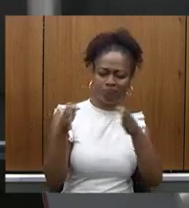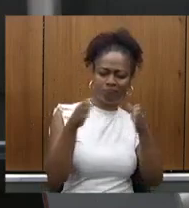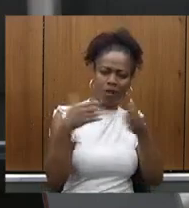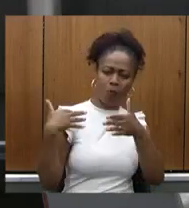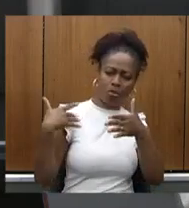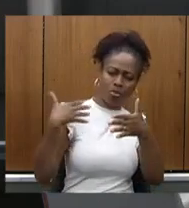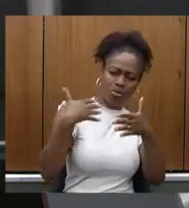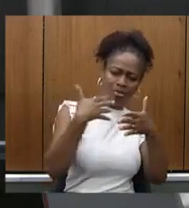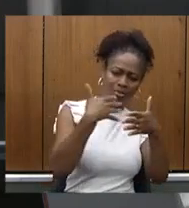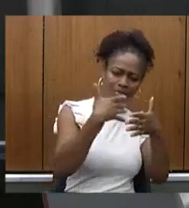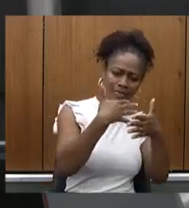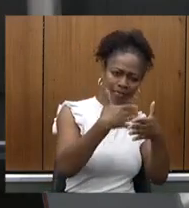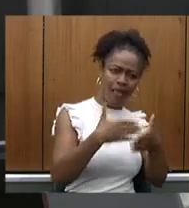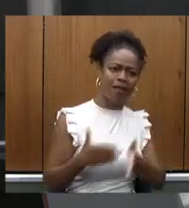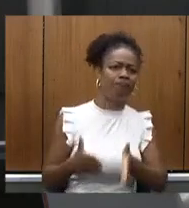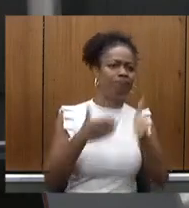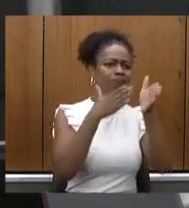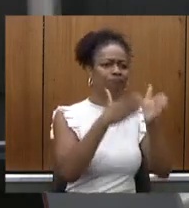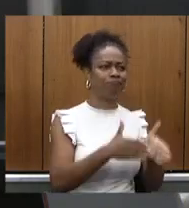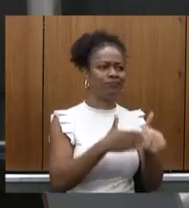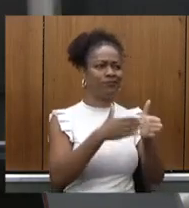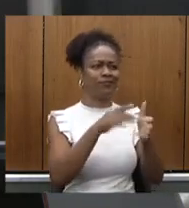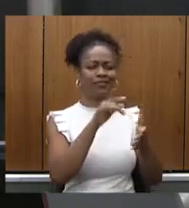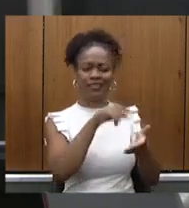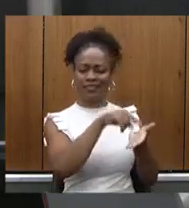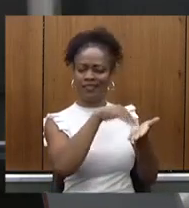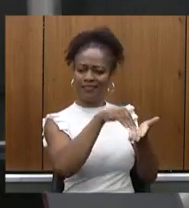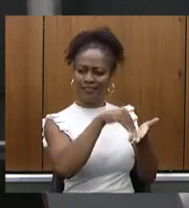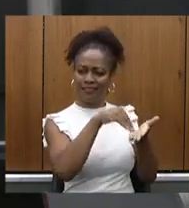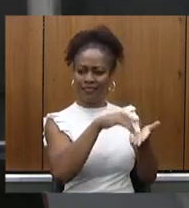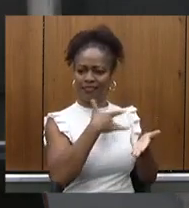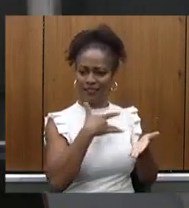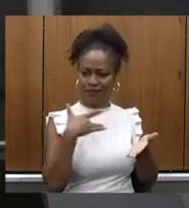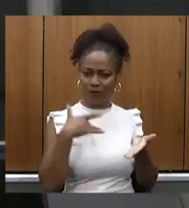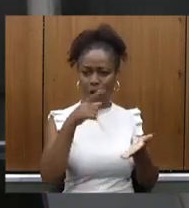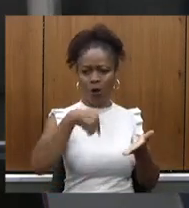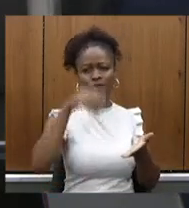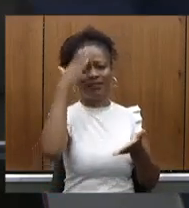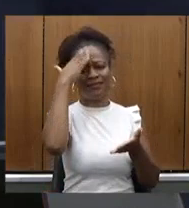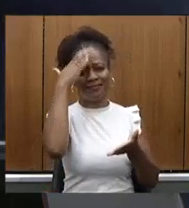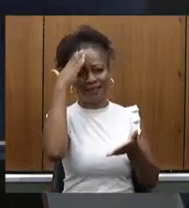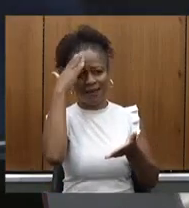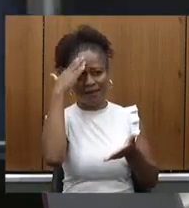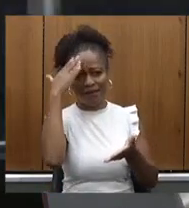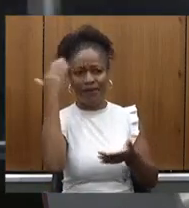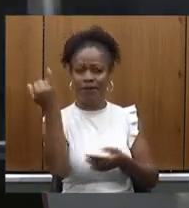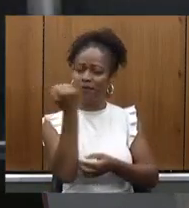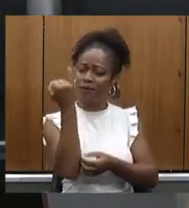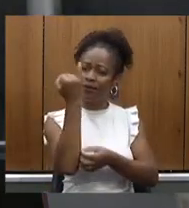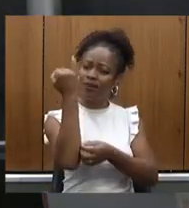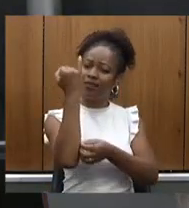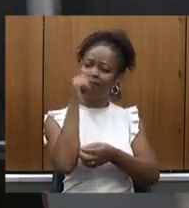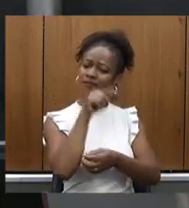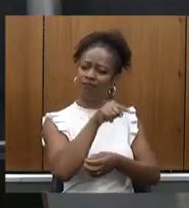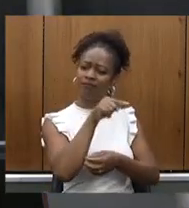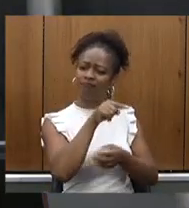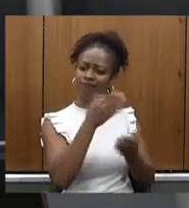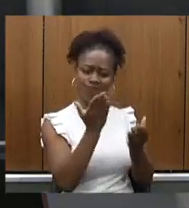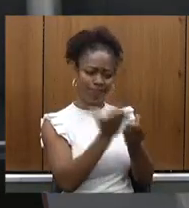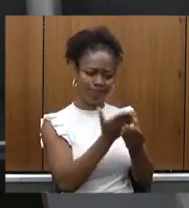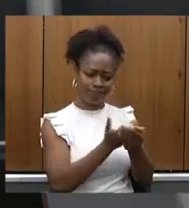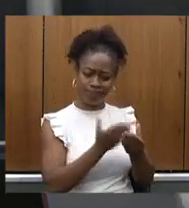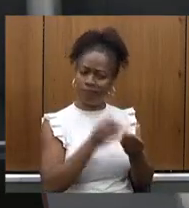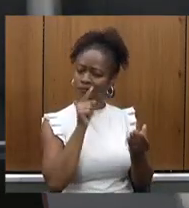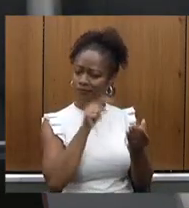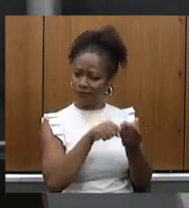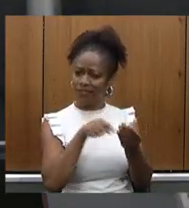estará à frente da secretaria da saúde nós sabemos a importância que tem a pasta que vossa excelência soube